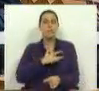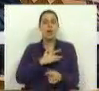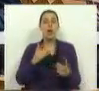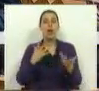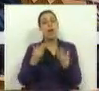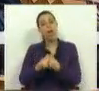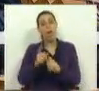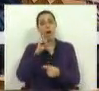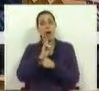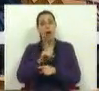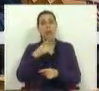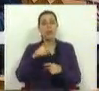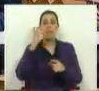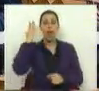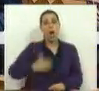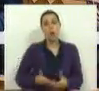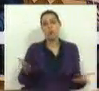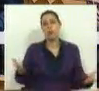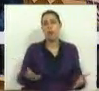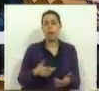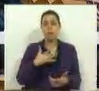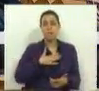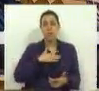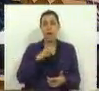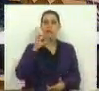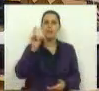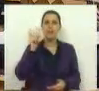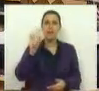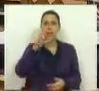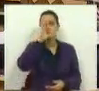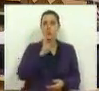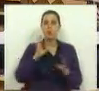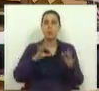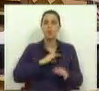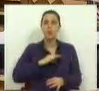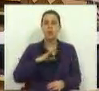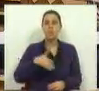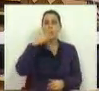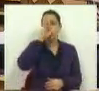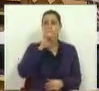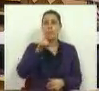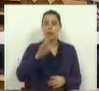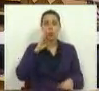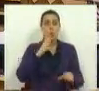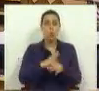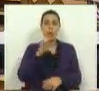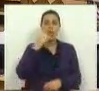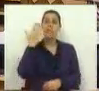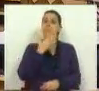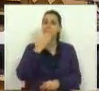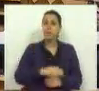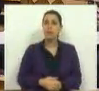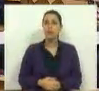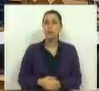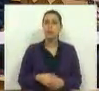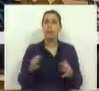soma-se à paixão que o Sr. tem pela austeridade. Aliás, ao fim de seis anos de governo, Sr. Primeiro-Ministro, e nos últimos quinze dias,